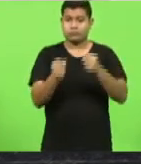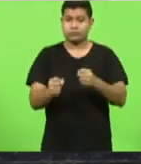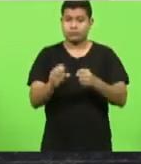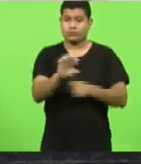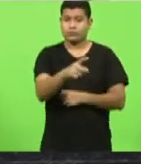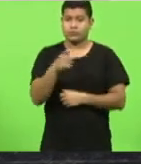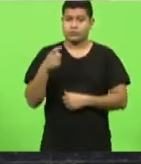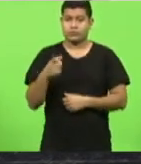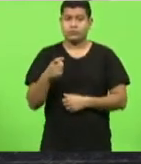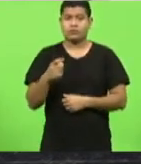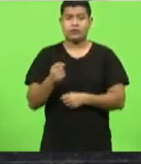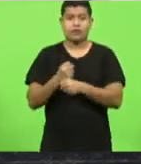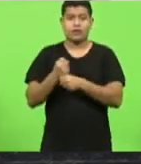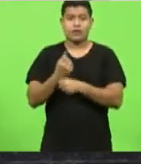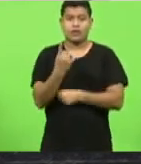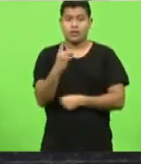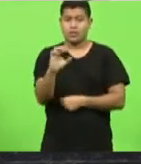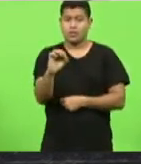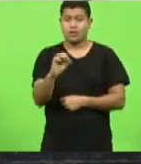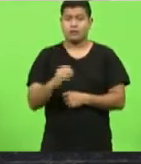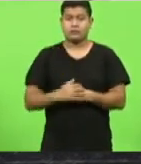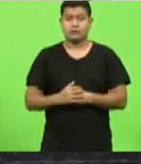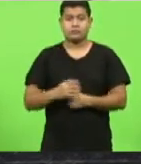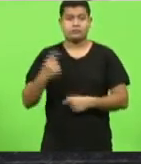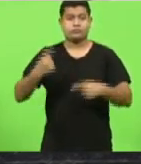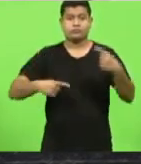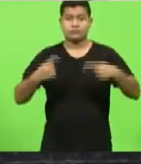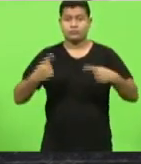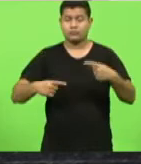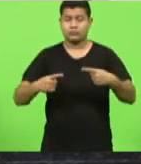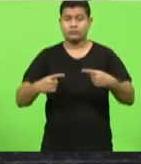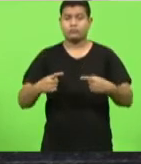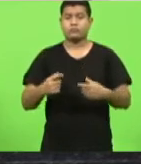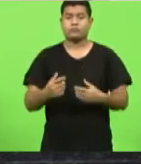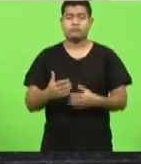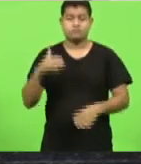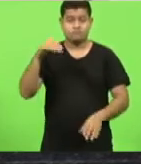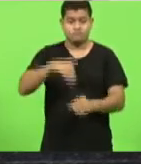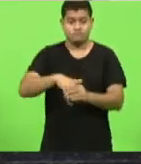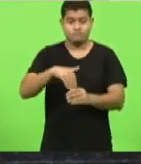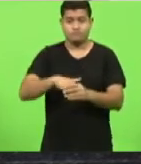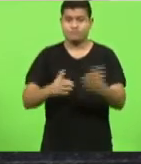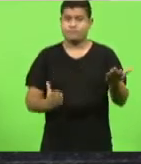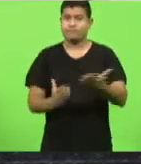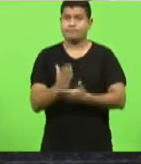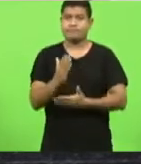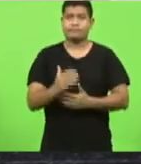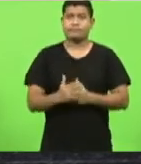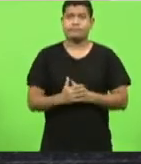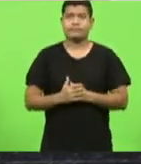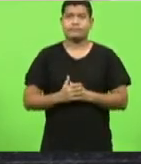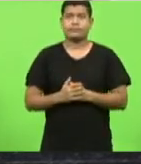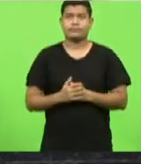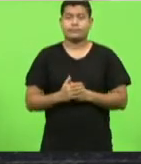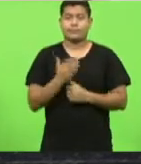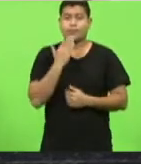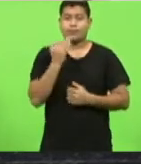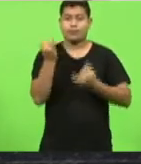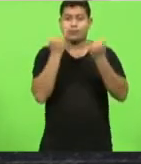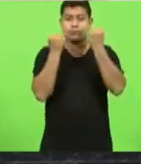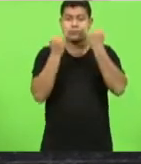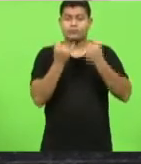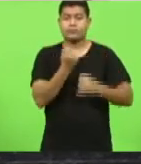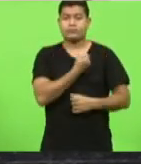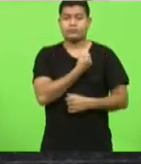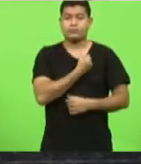em discussão em votação aprovado pedido de informação número